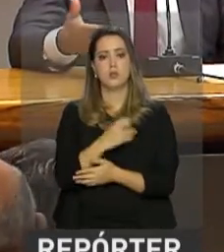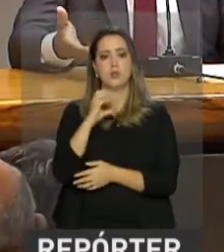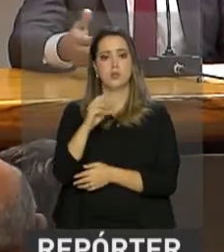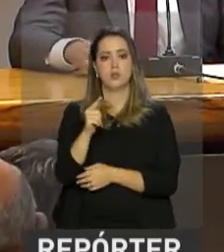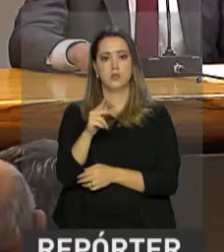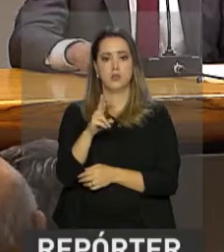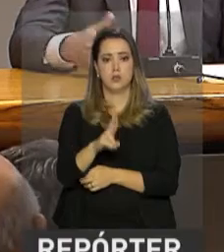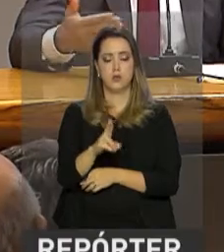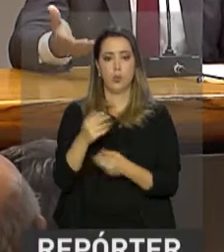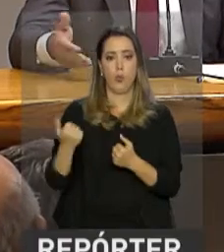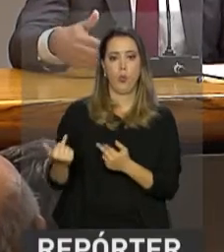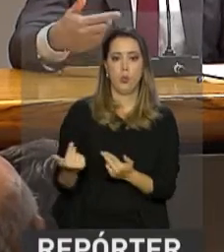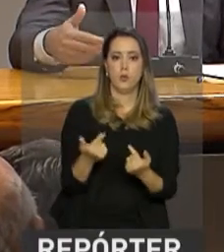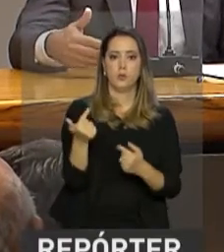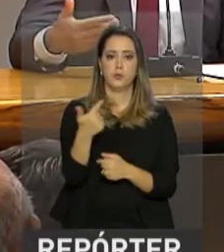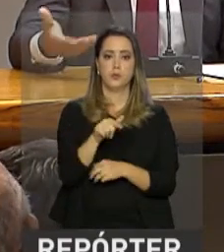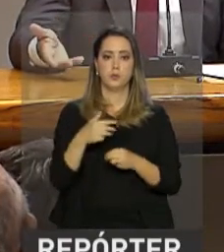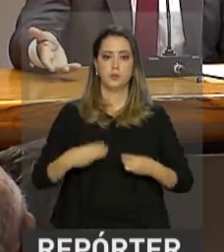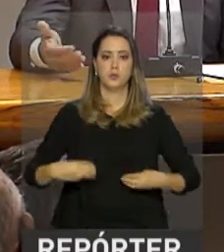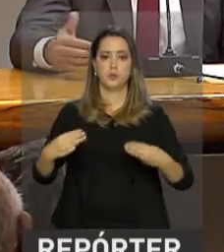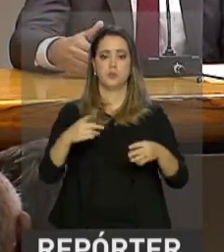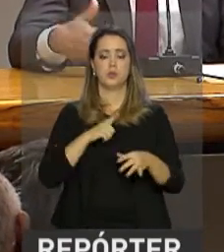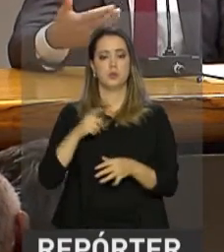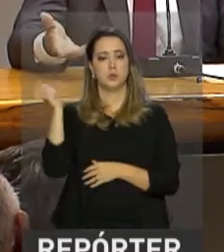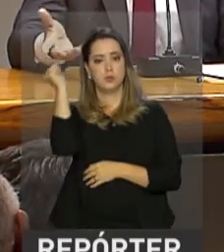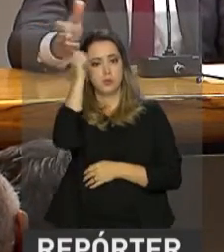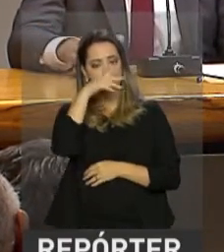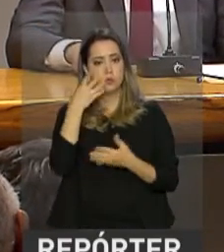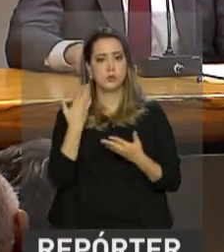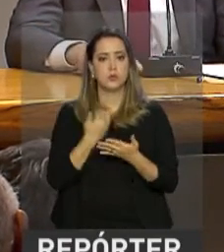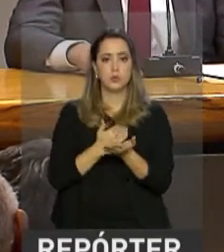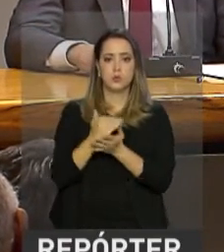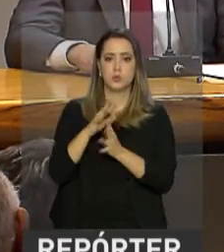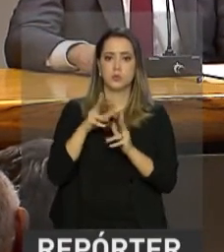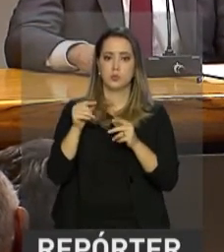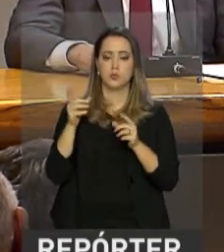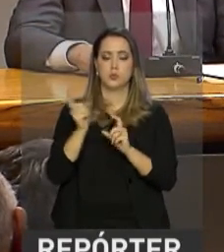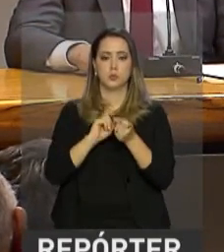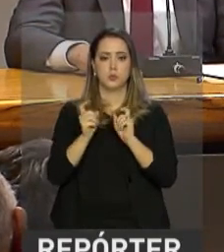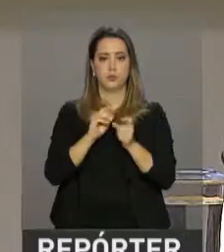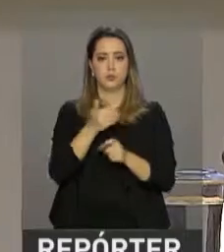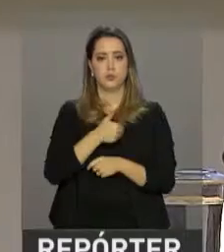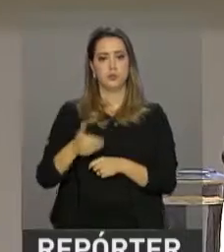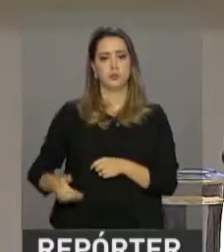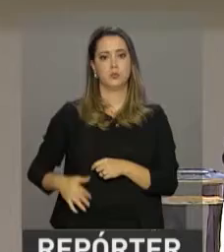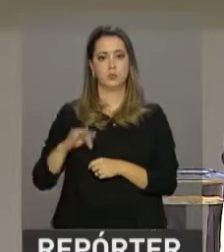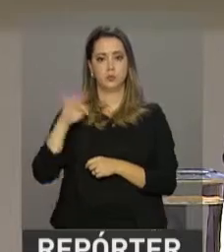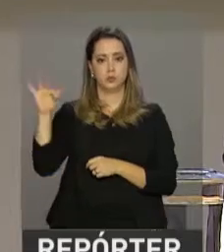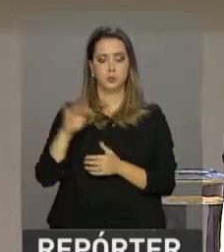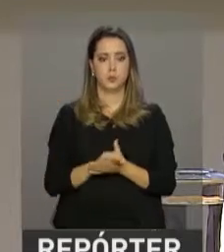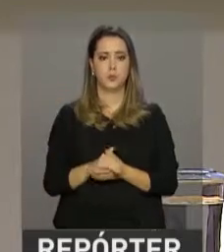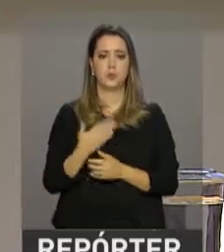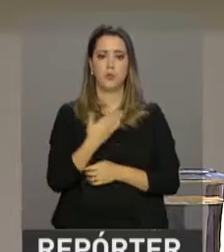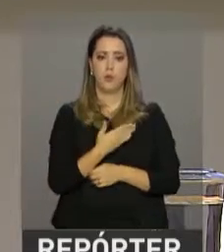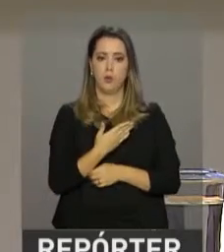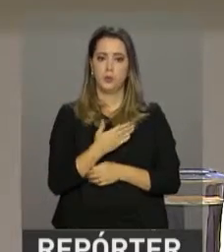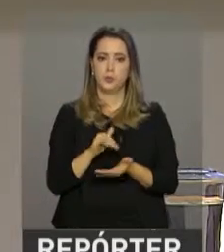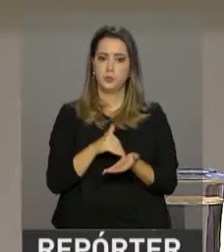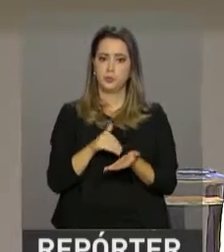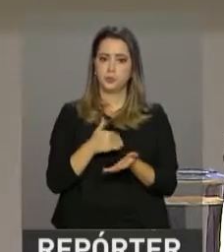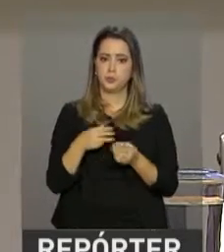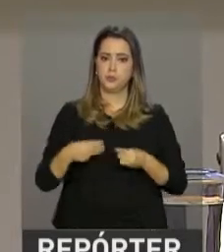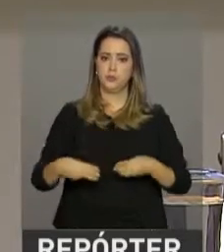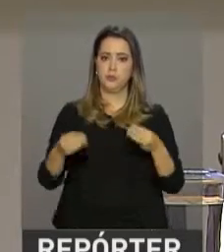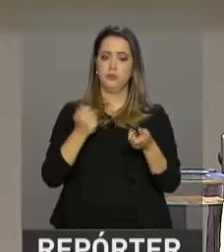base para os demais ministérios, visto que temos a dificuldade de implementar isso em toda a administração pública federal. O secretário-executivo do Ministério da